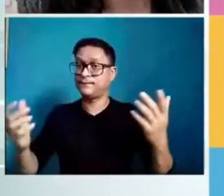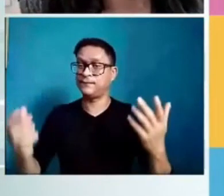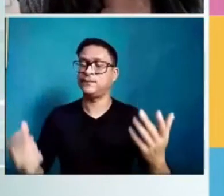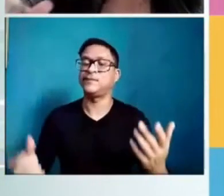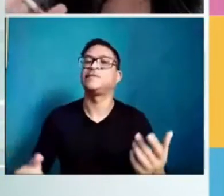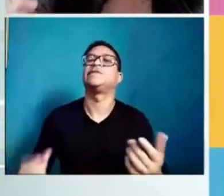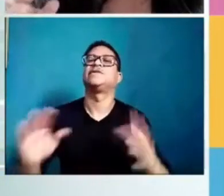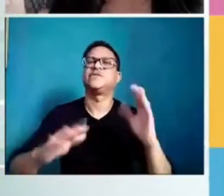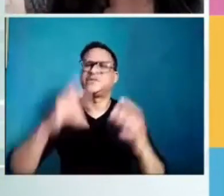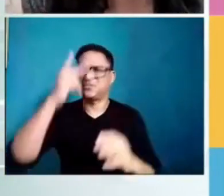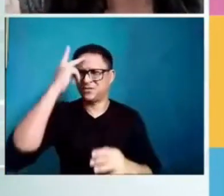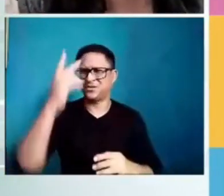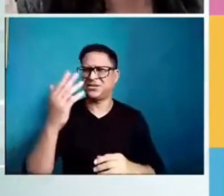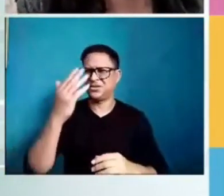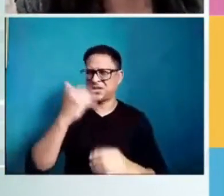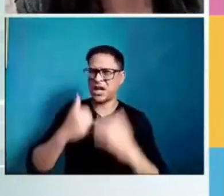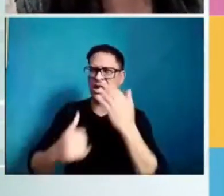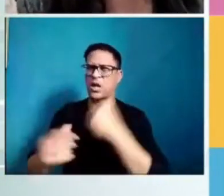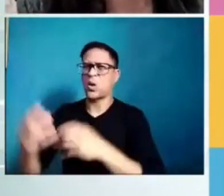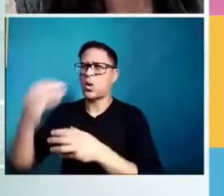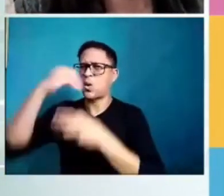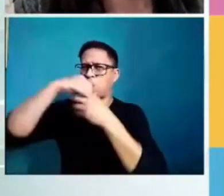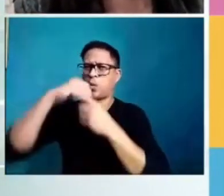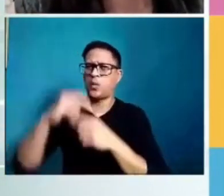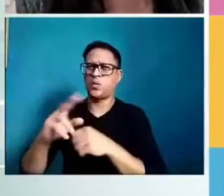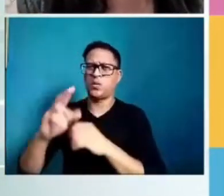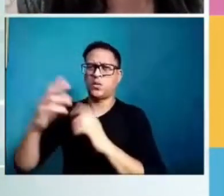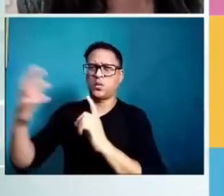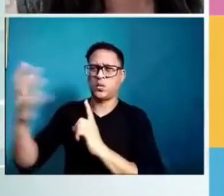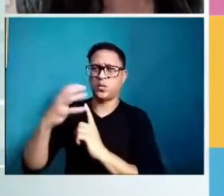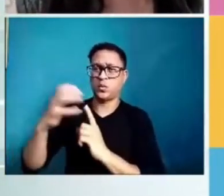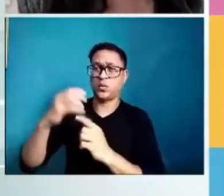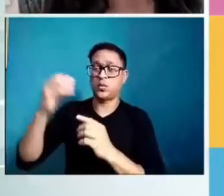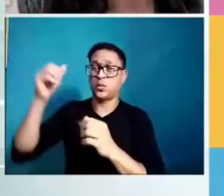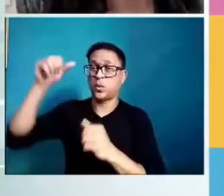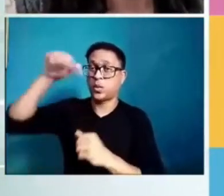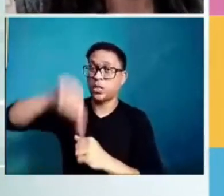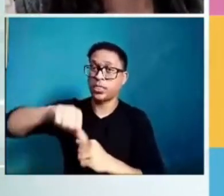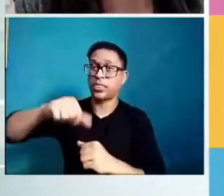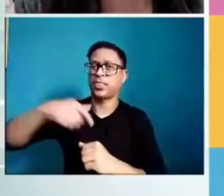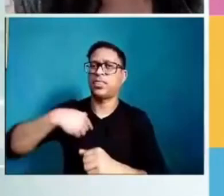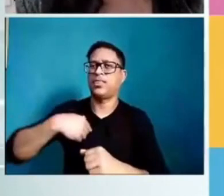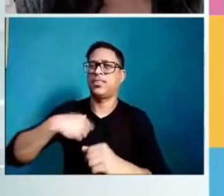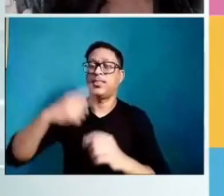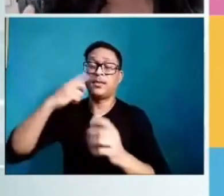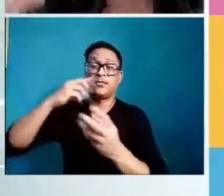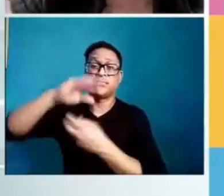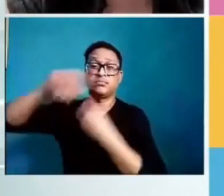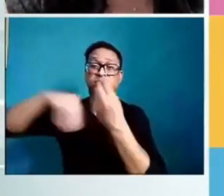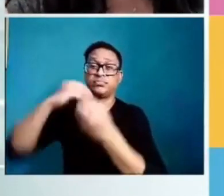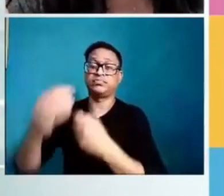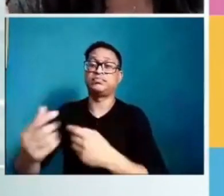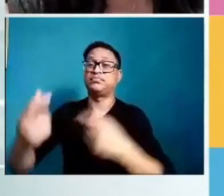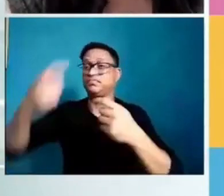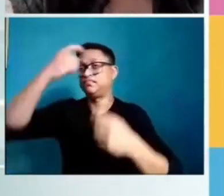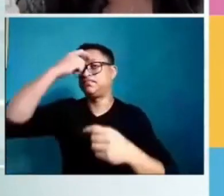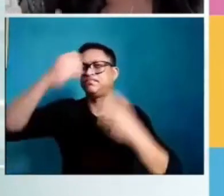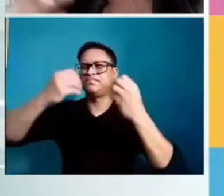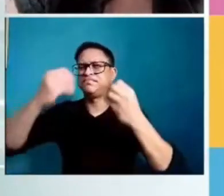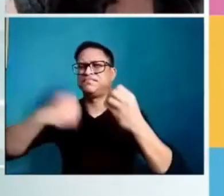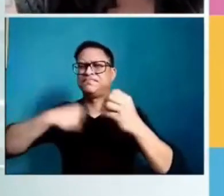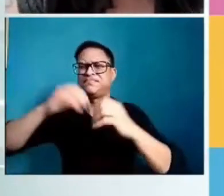oxidativo, quando eu junto isso tudo, opa, quando eu junto isso tudo, como é que eu vou modular